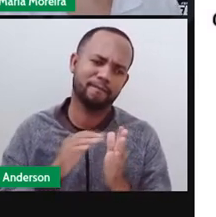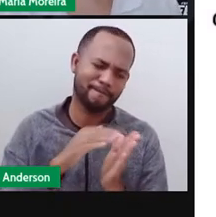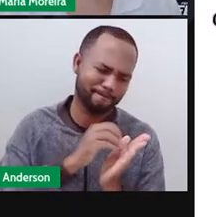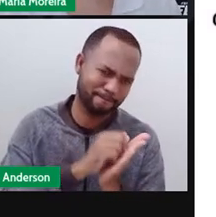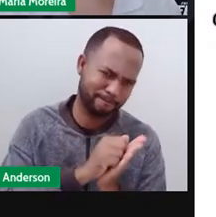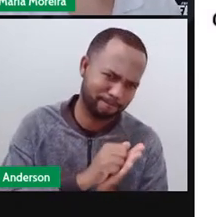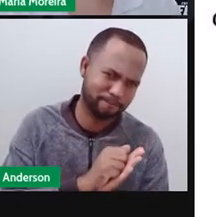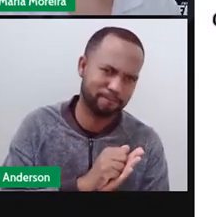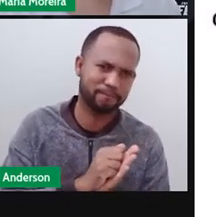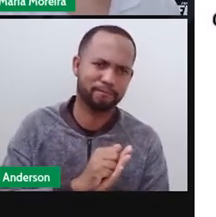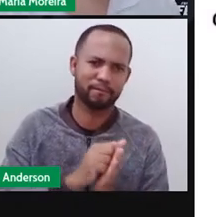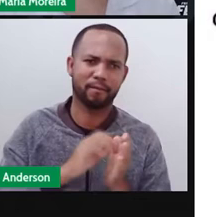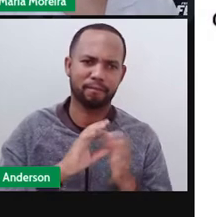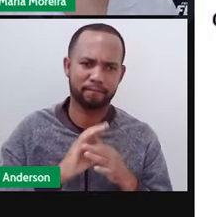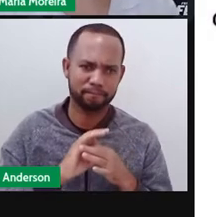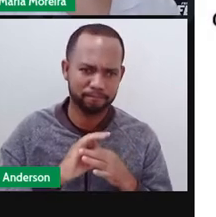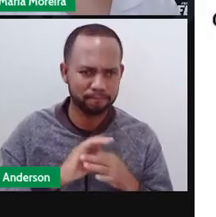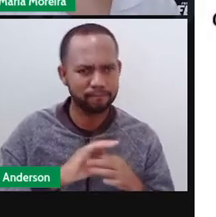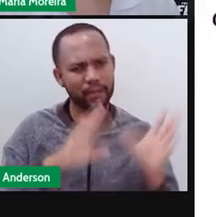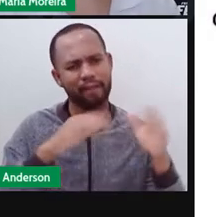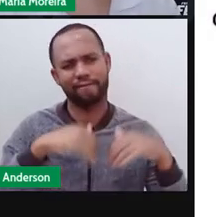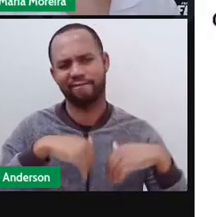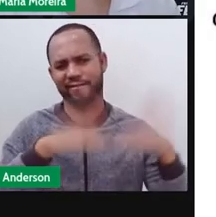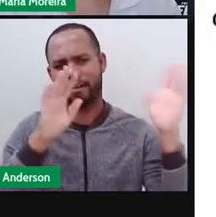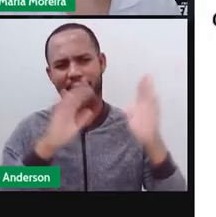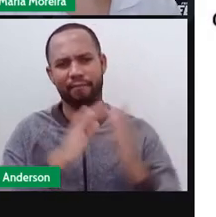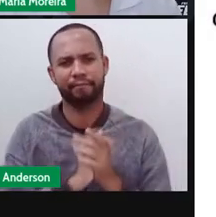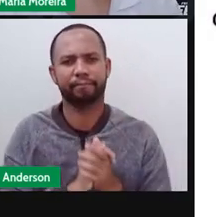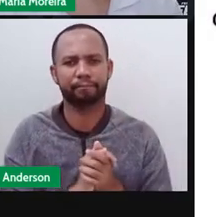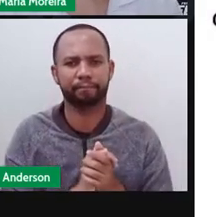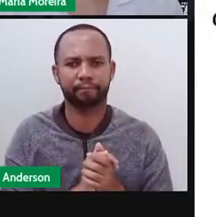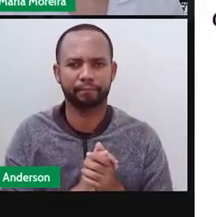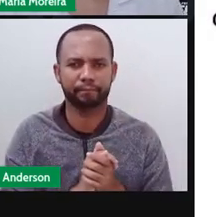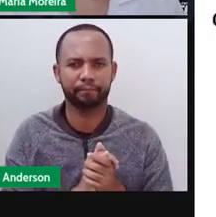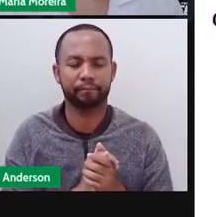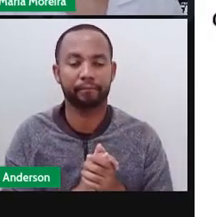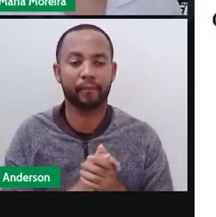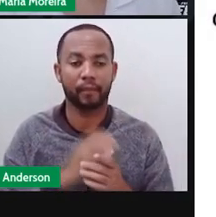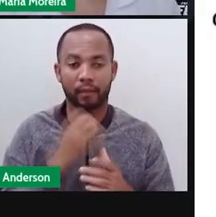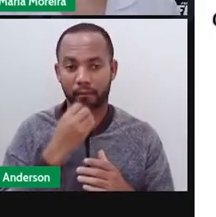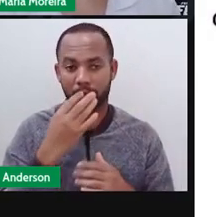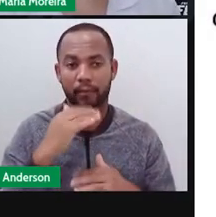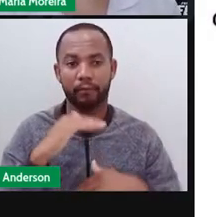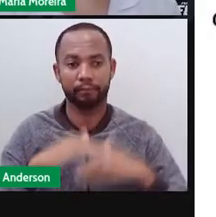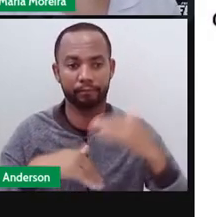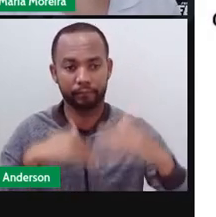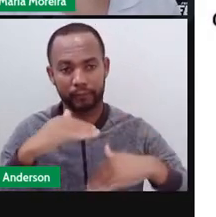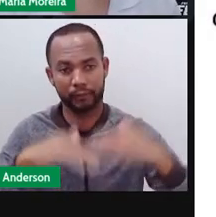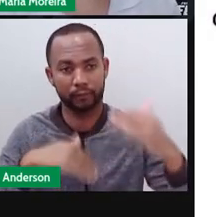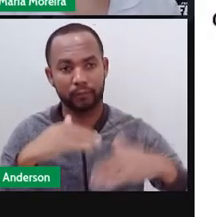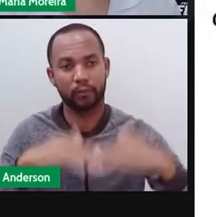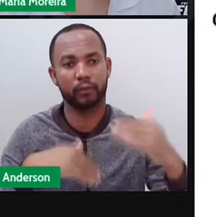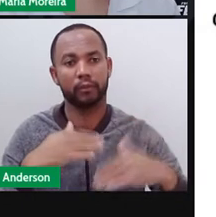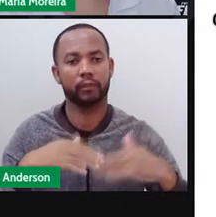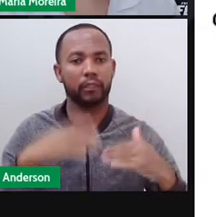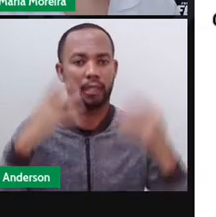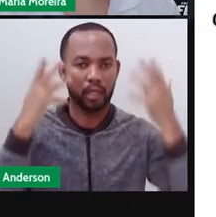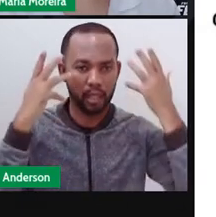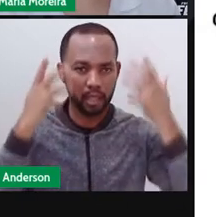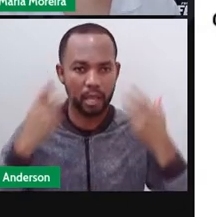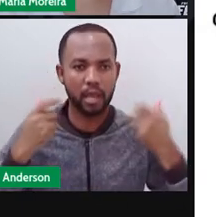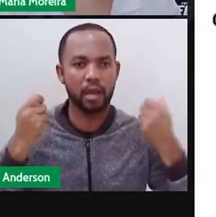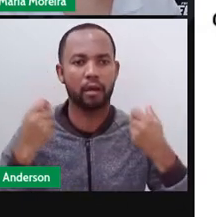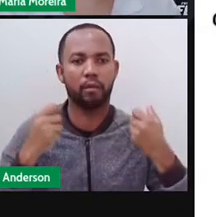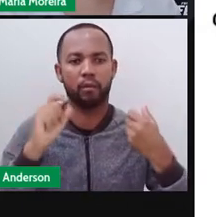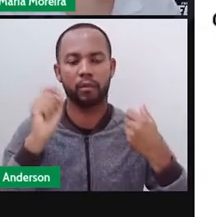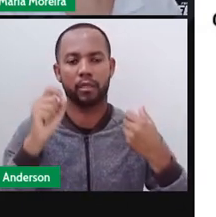e deixou que fosse embora. Bom, algum tempo depois, o leão ficou